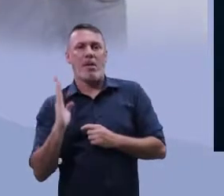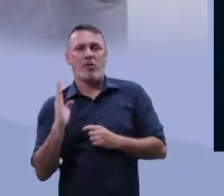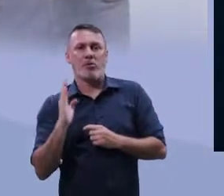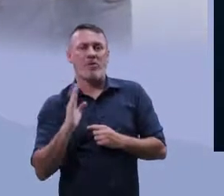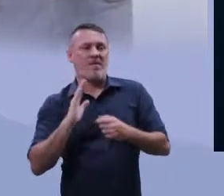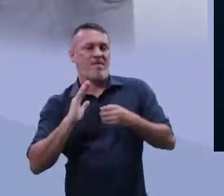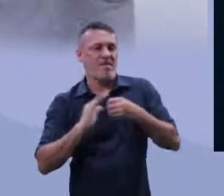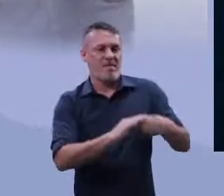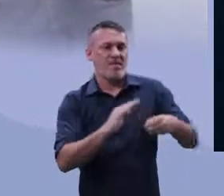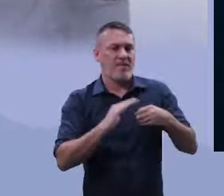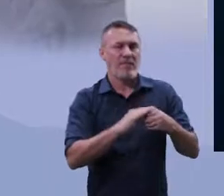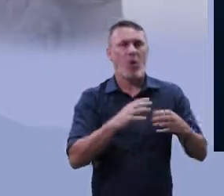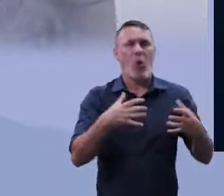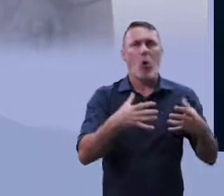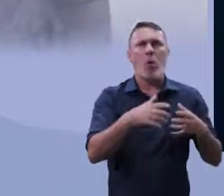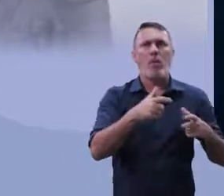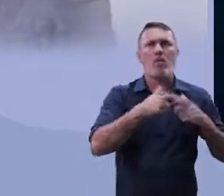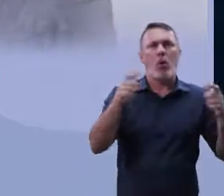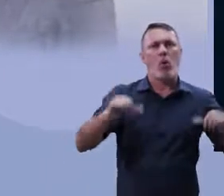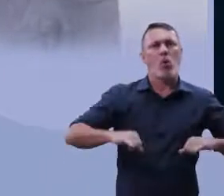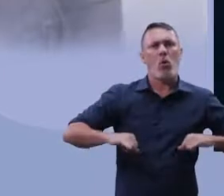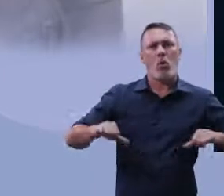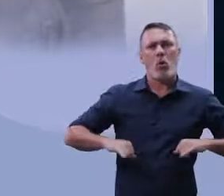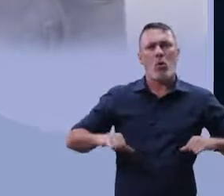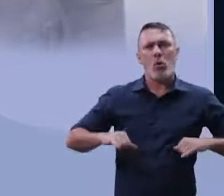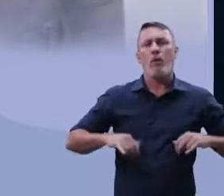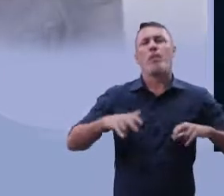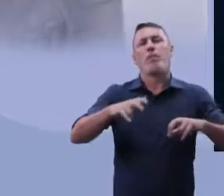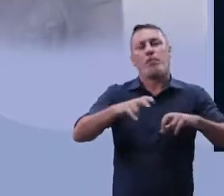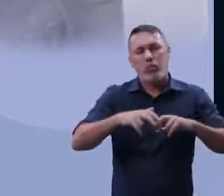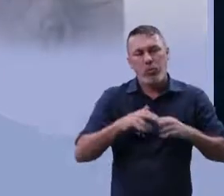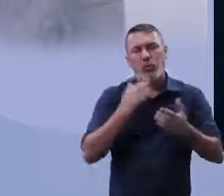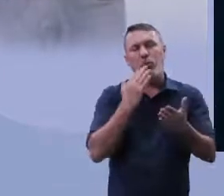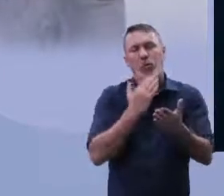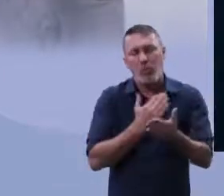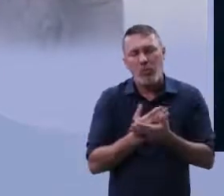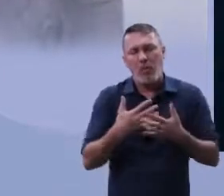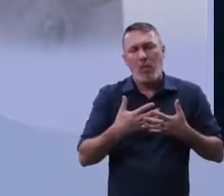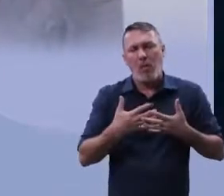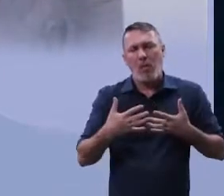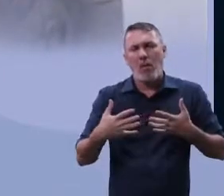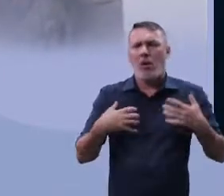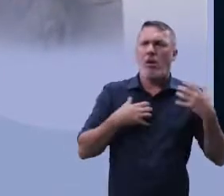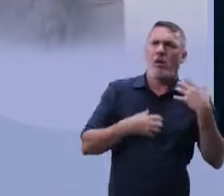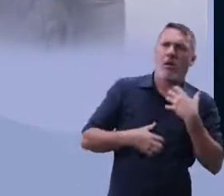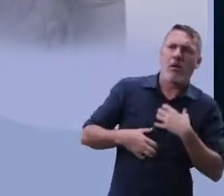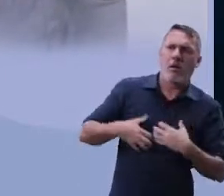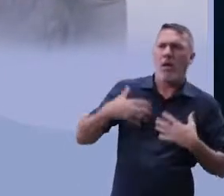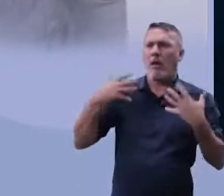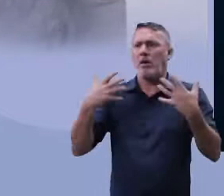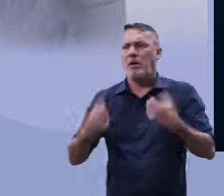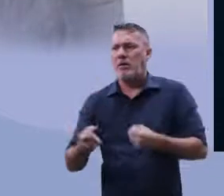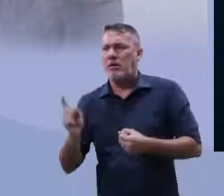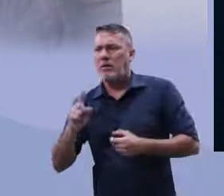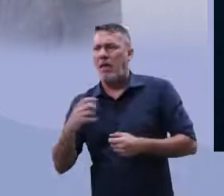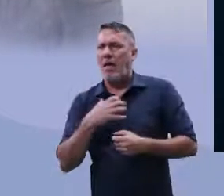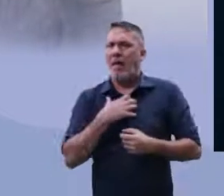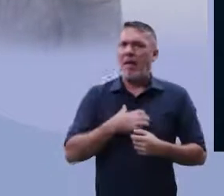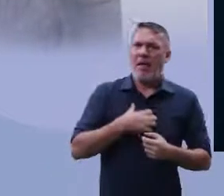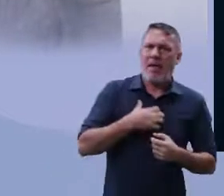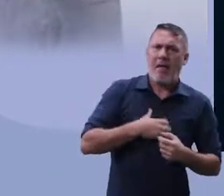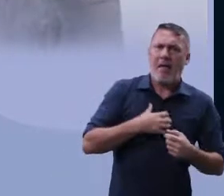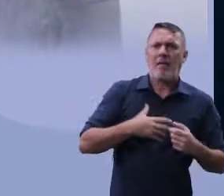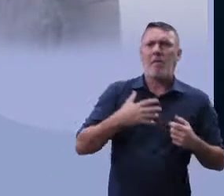Hutus. E aí, com isso, essa insatisfação, ela foi acontecendo, ela foi crescendo. E aí,